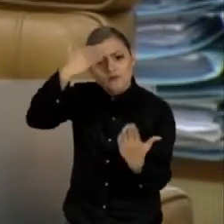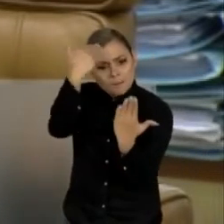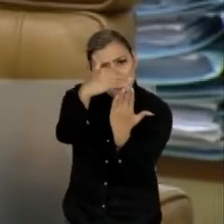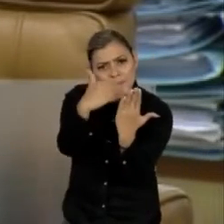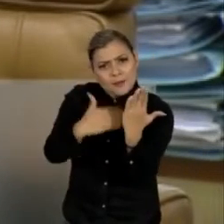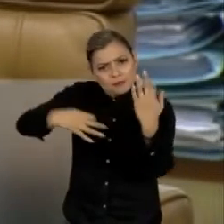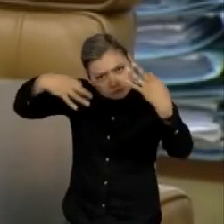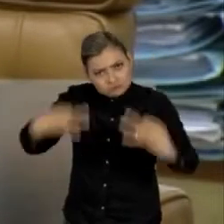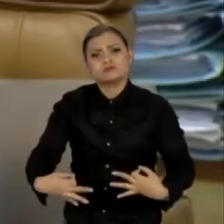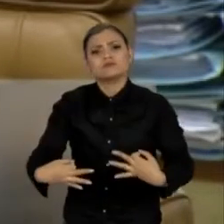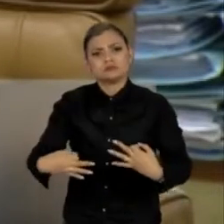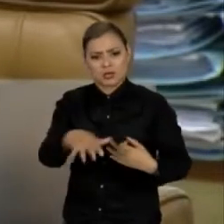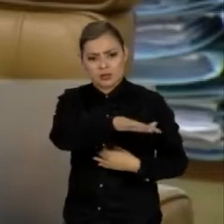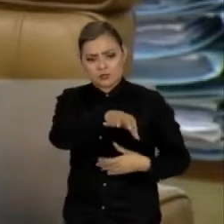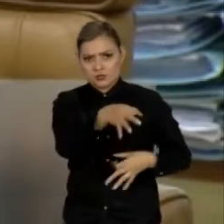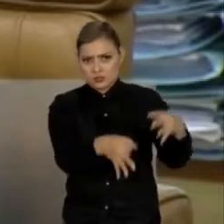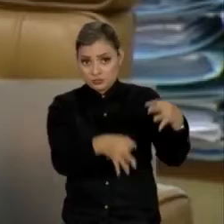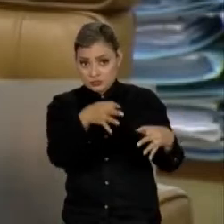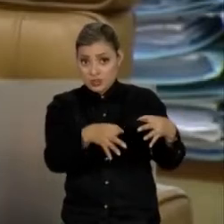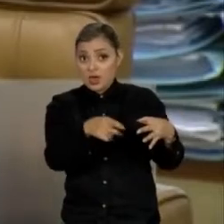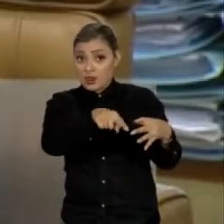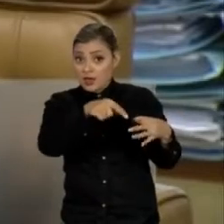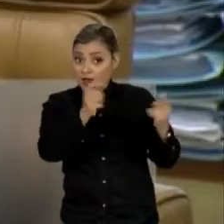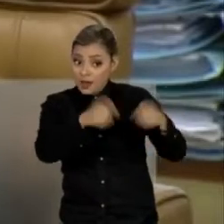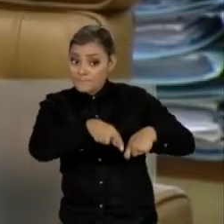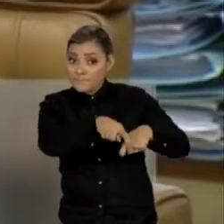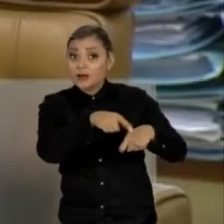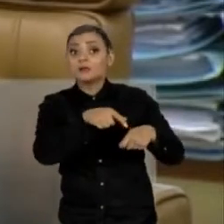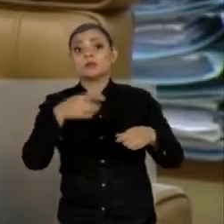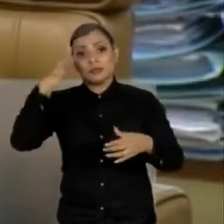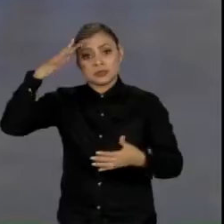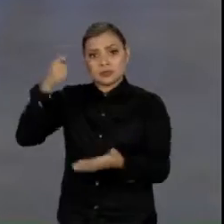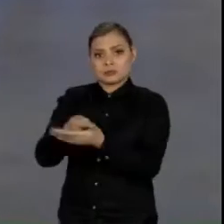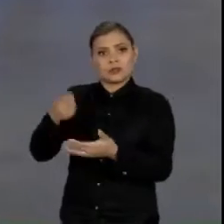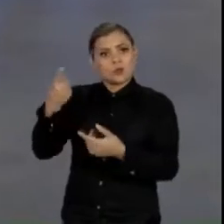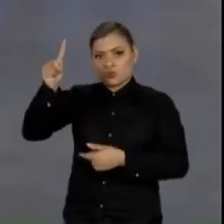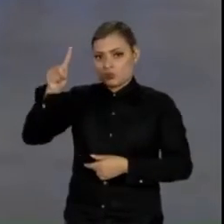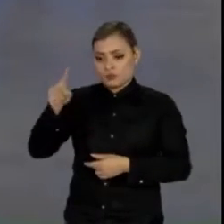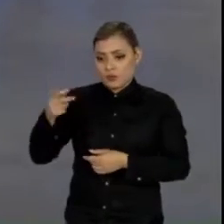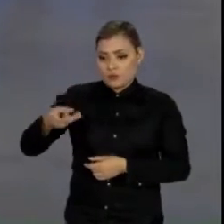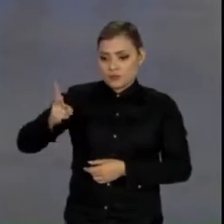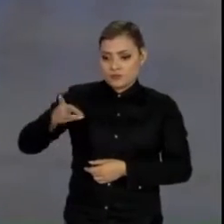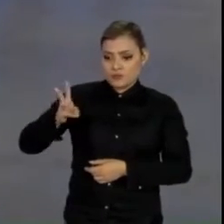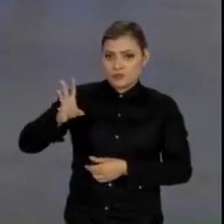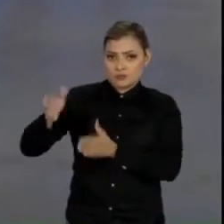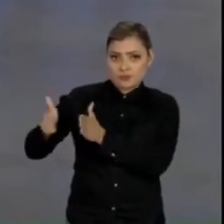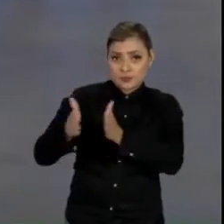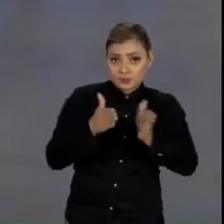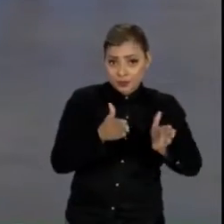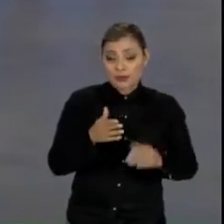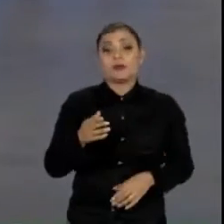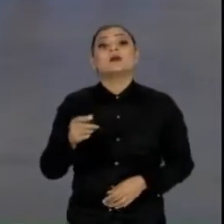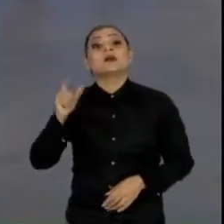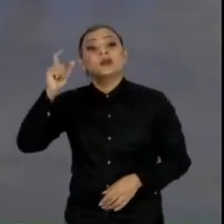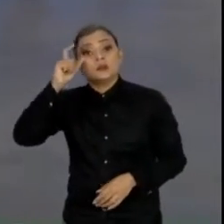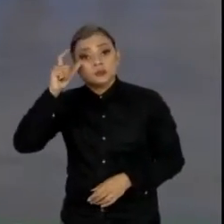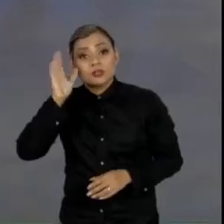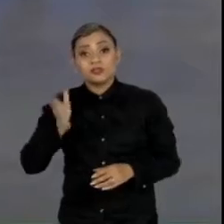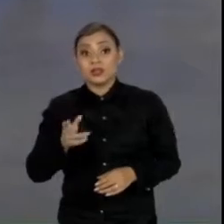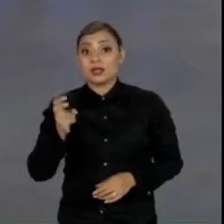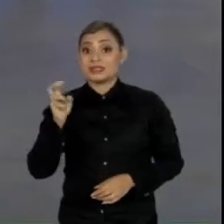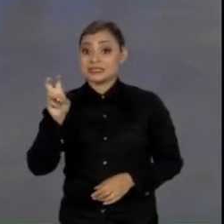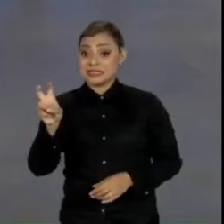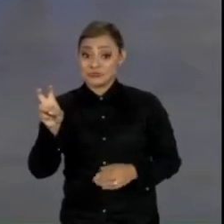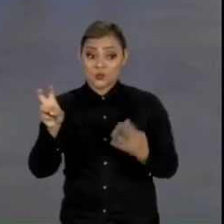fundamentada da autoridade judiciária competente em decorrência de sentença condenatória. Com o voto de Gilmar Mendes, o placar ficou em 5 a